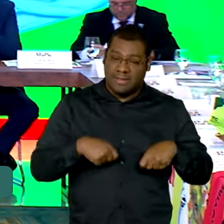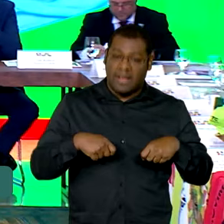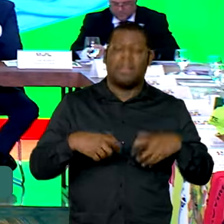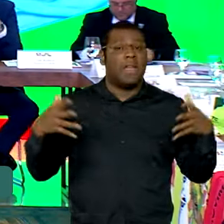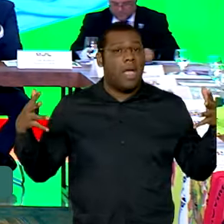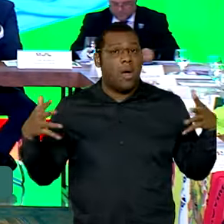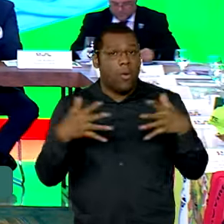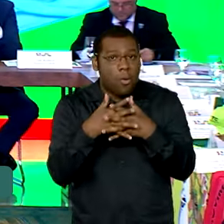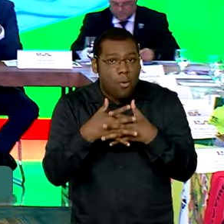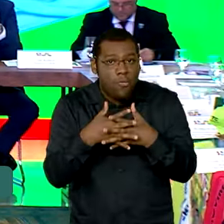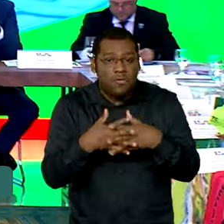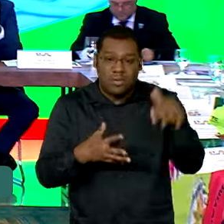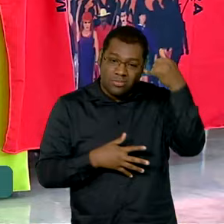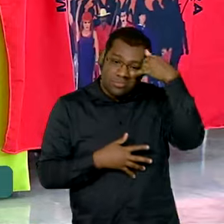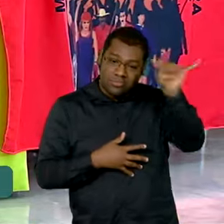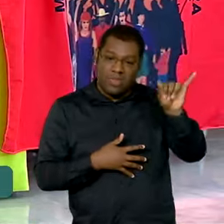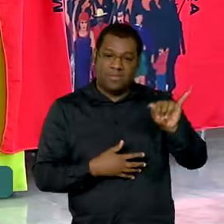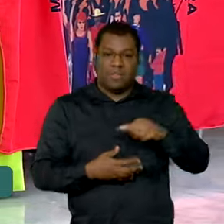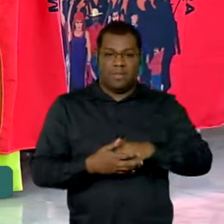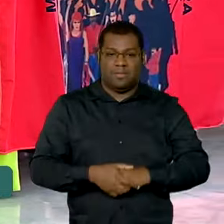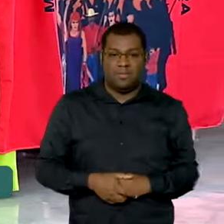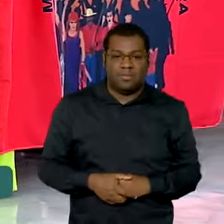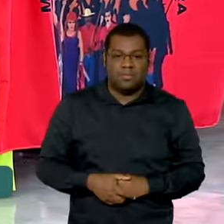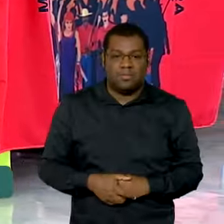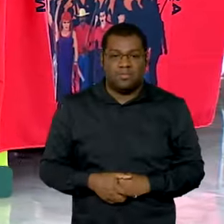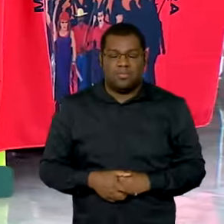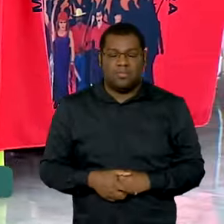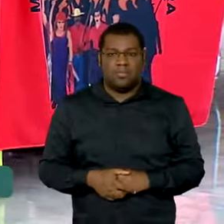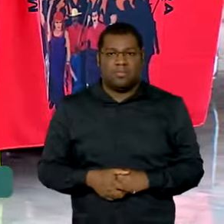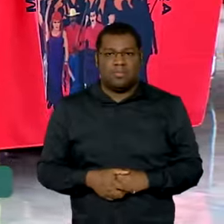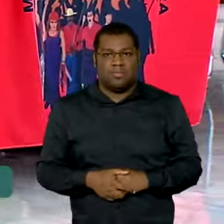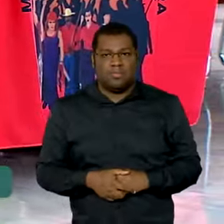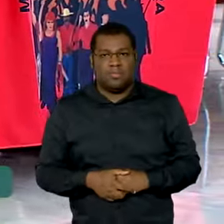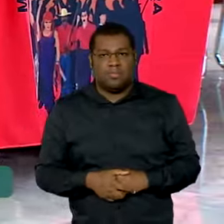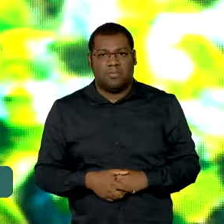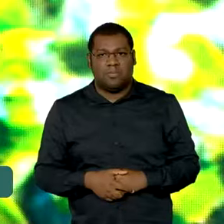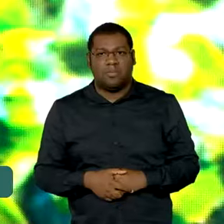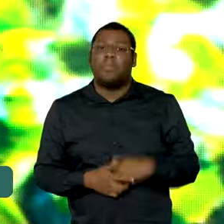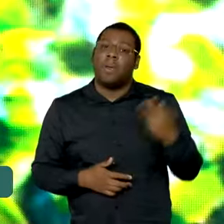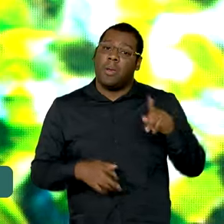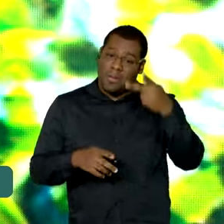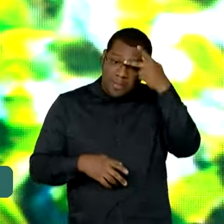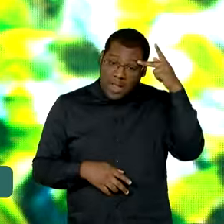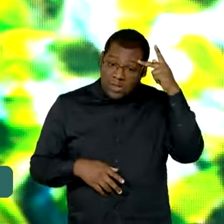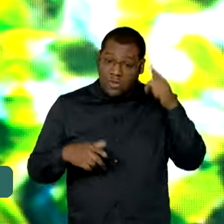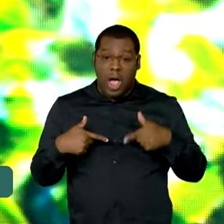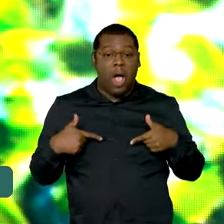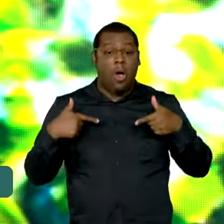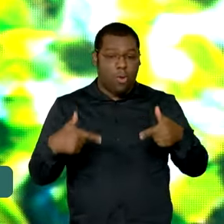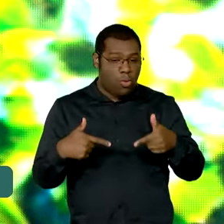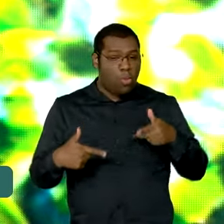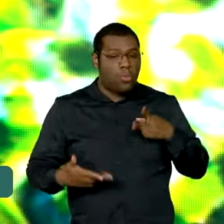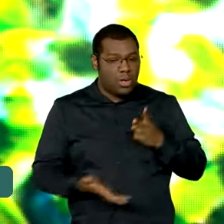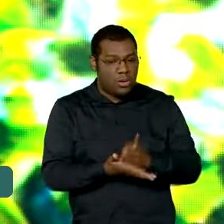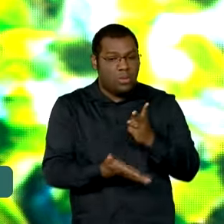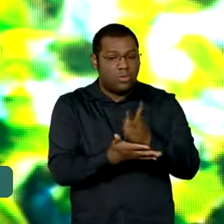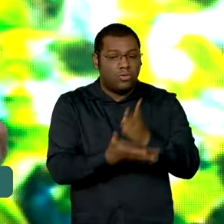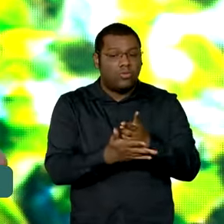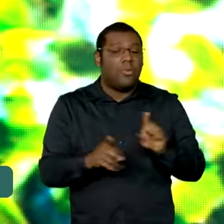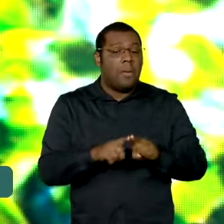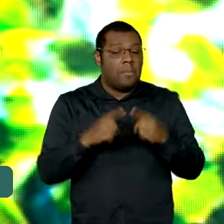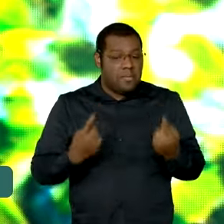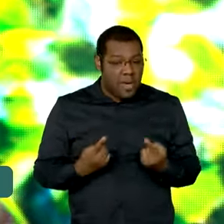Isso sem querer pedir para ninguém deixar de brigar. E agora é a gente